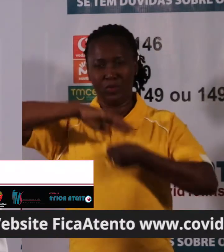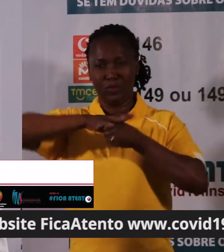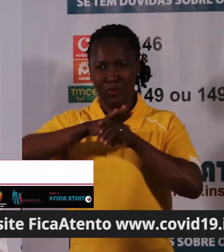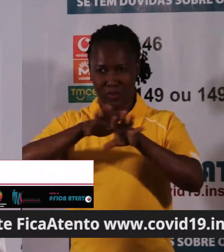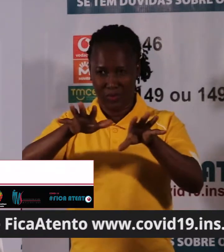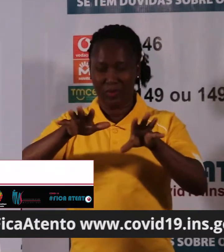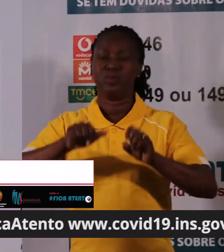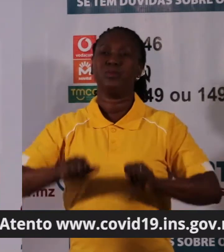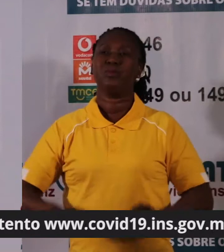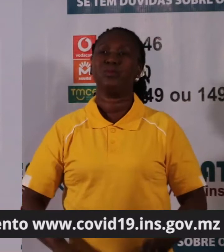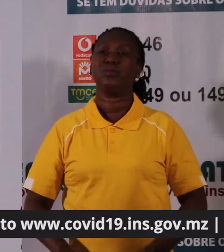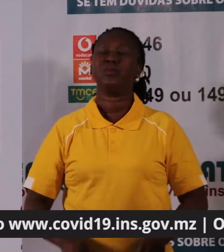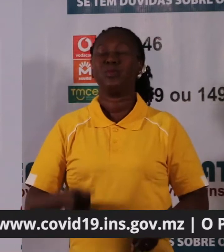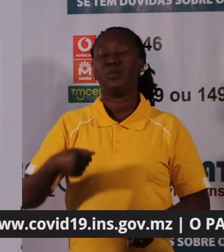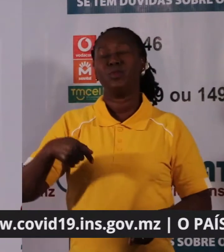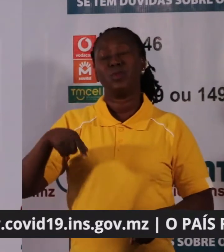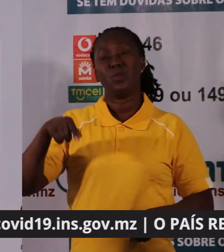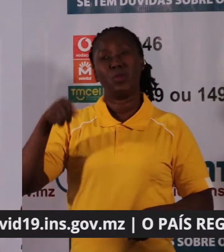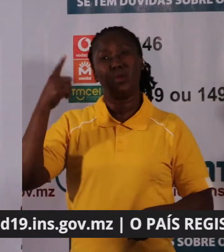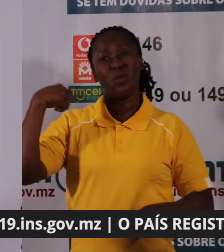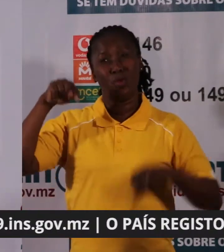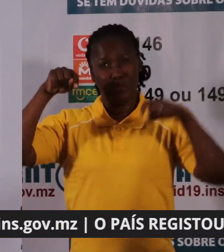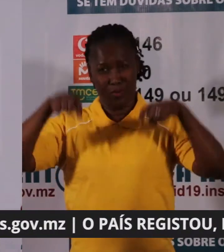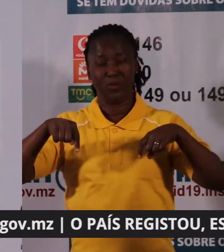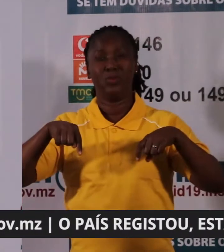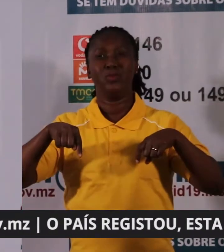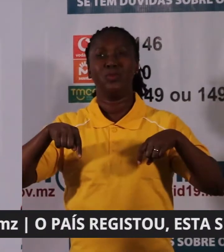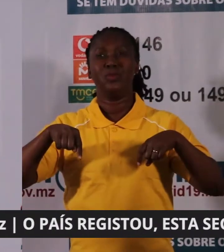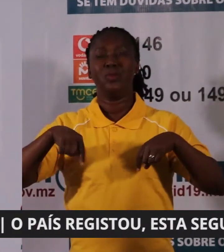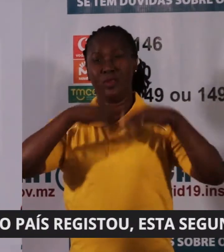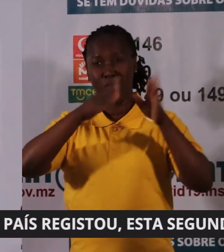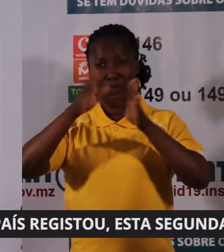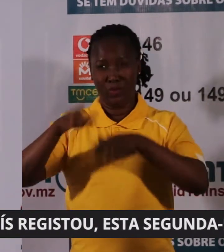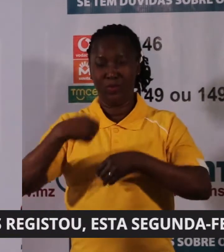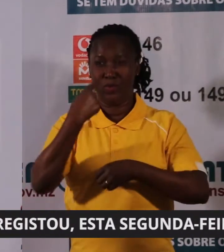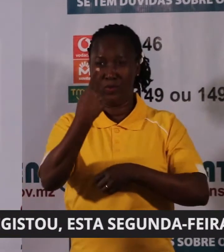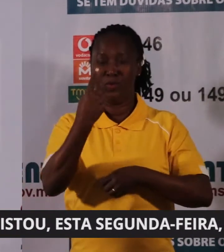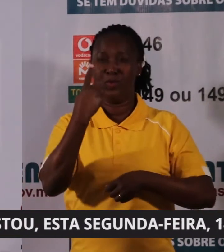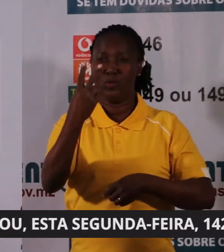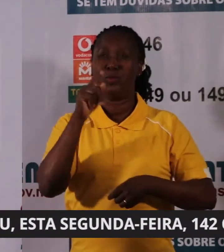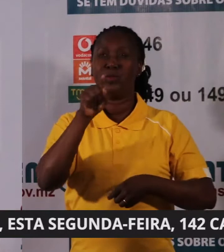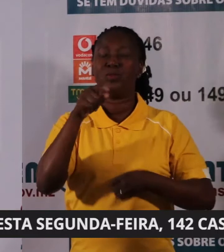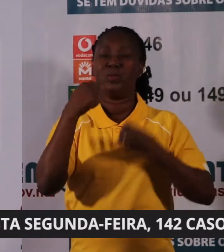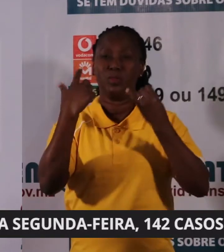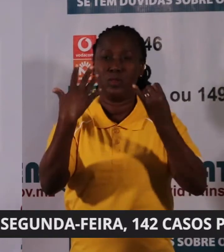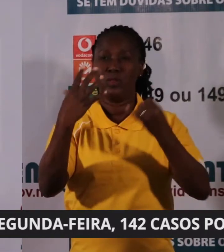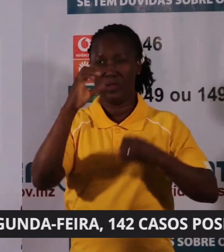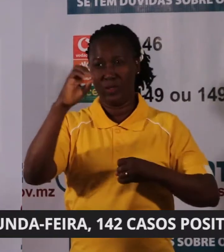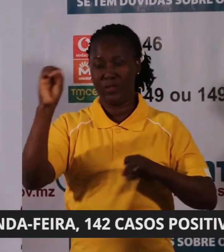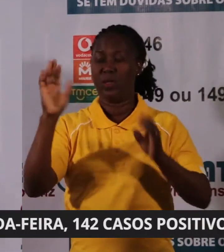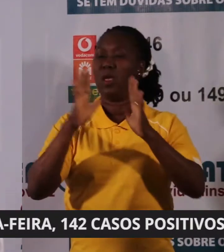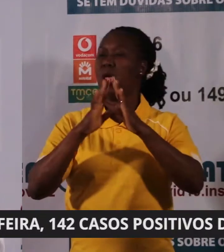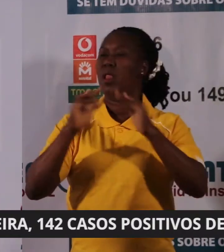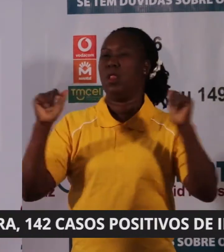Covid-19. Nas últimas 24 horas, 12.600 indivíduos se viram livres dessa